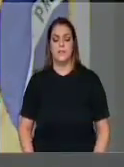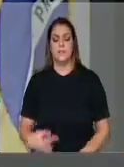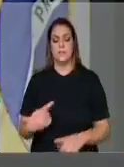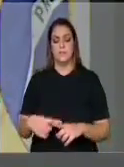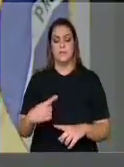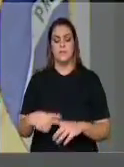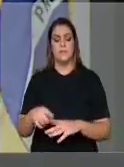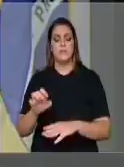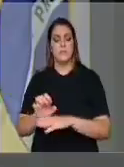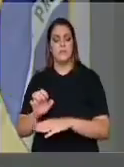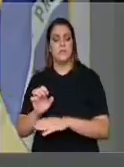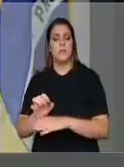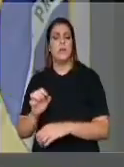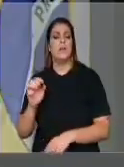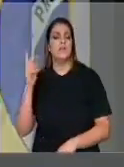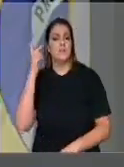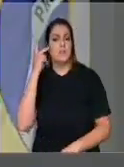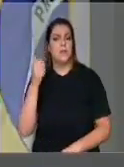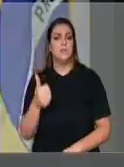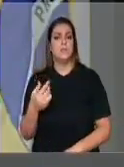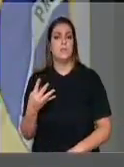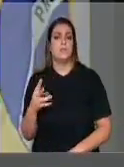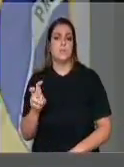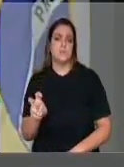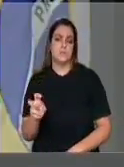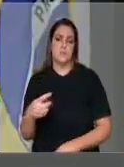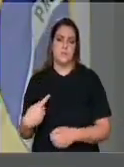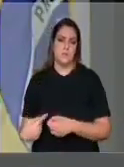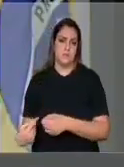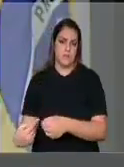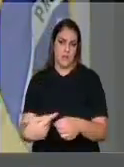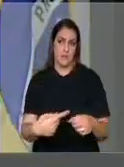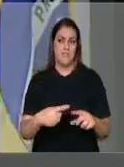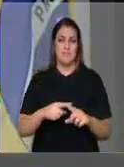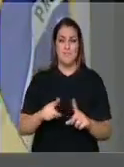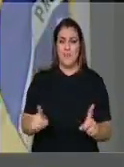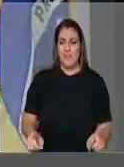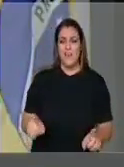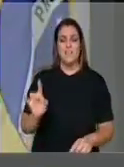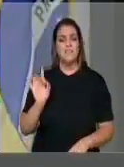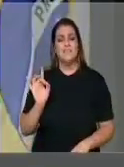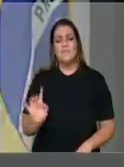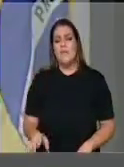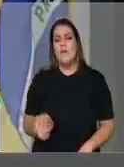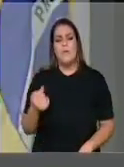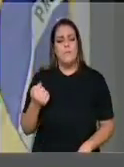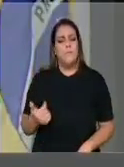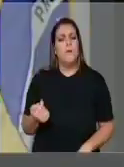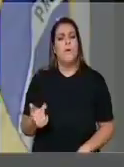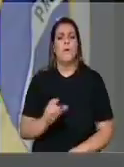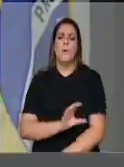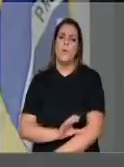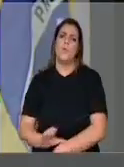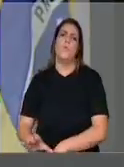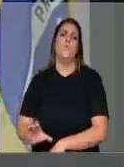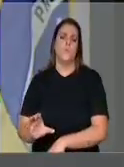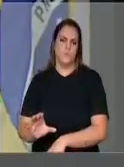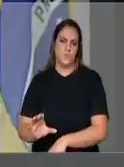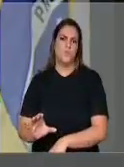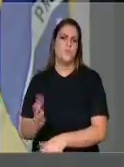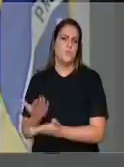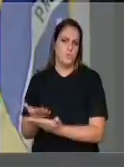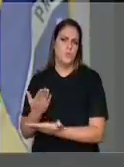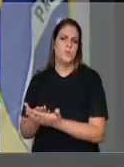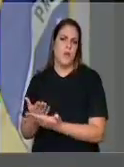Paulo, nós temos 645 municípios e temos apenas poucos cursos de direito. Nas universidades